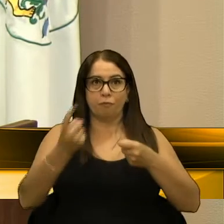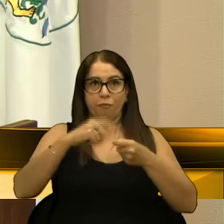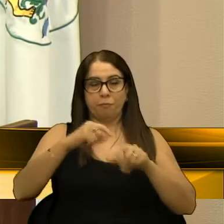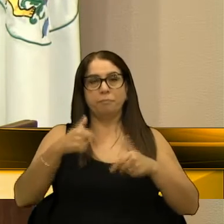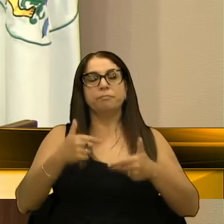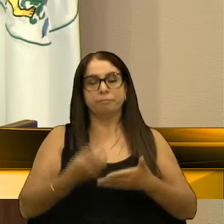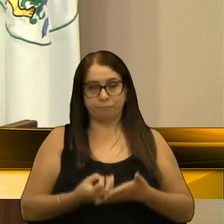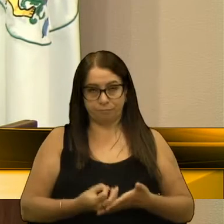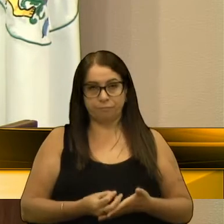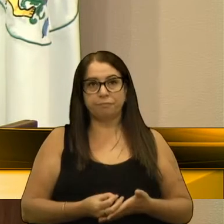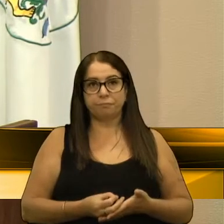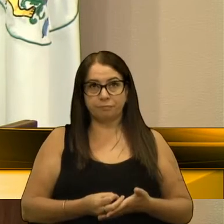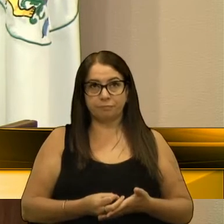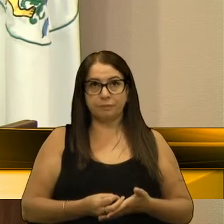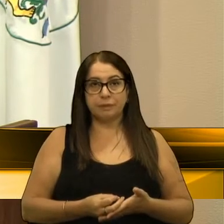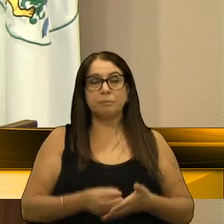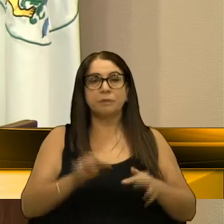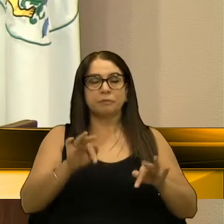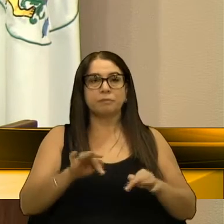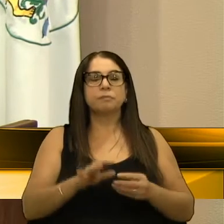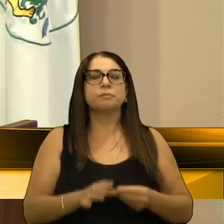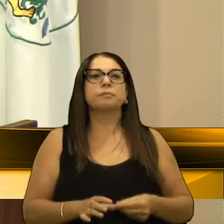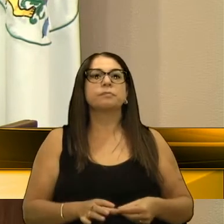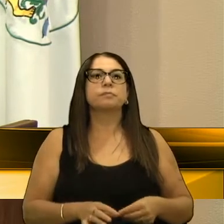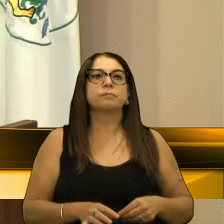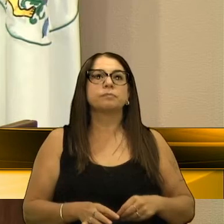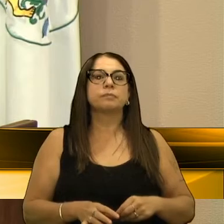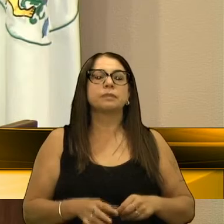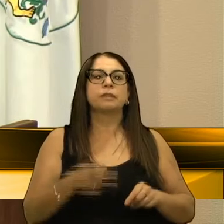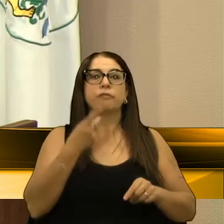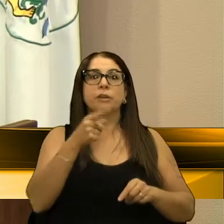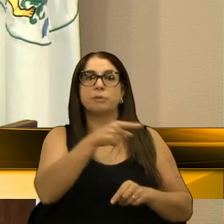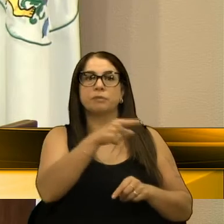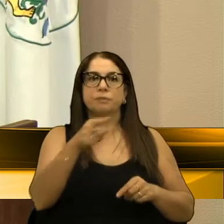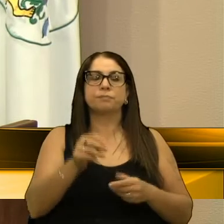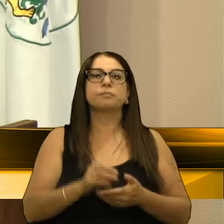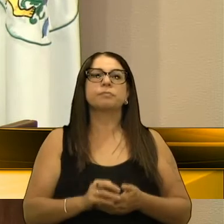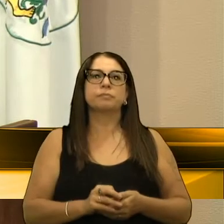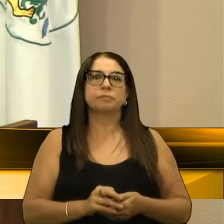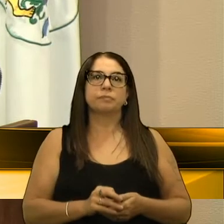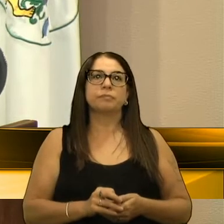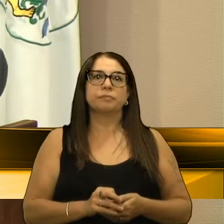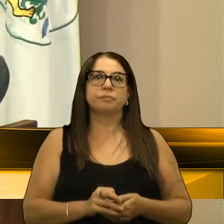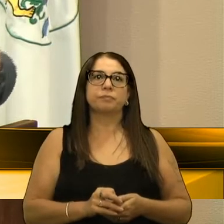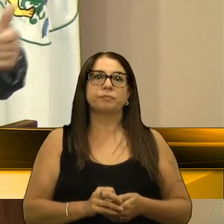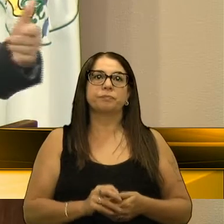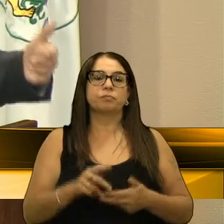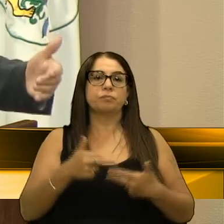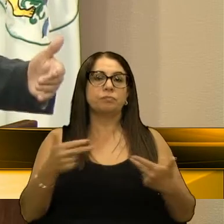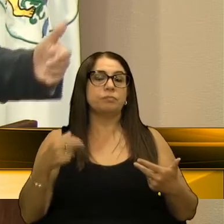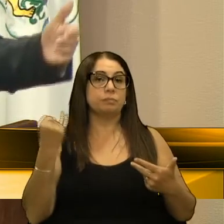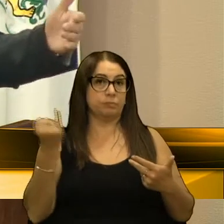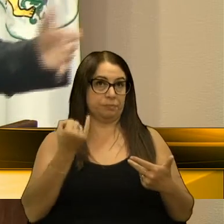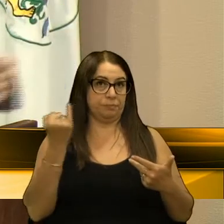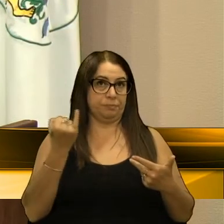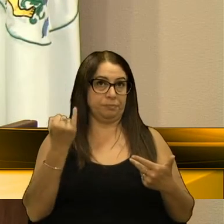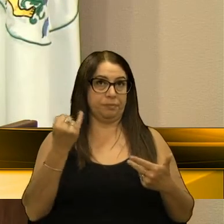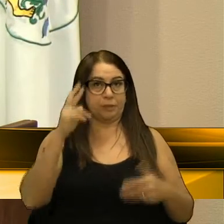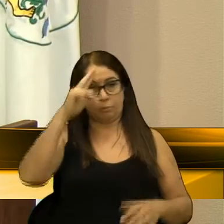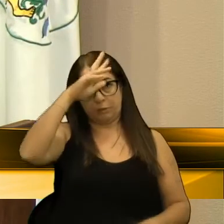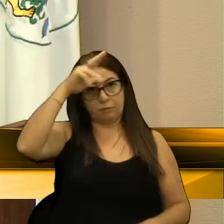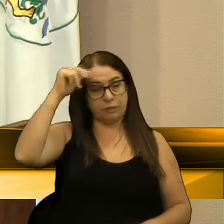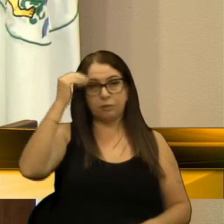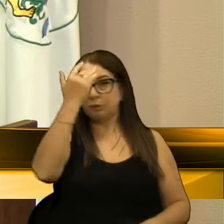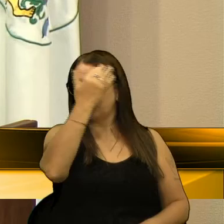trabalho. Para encerrar, quero dizer a vocês, outra medida importante do prefeito